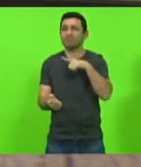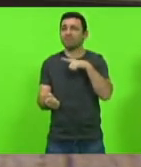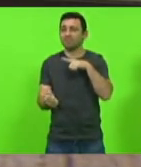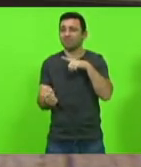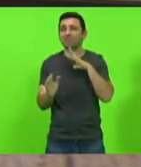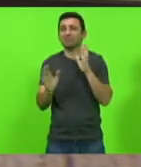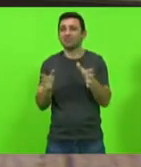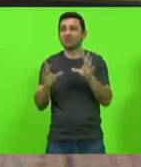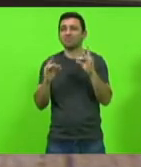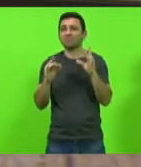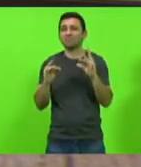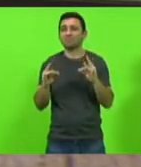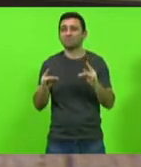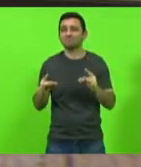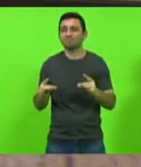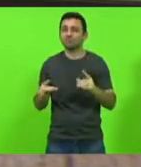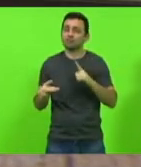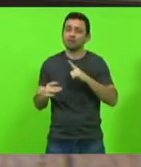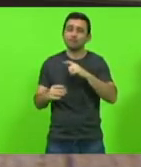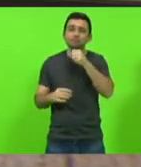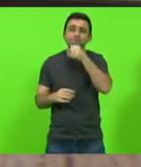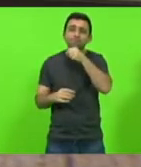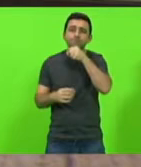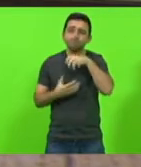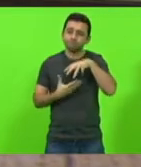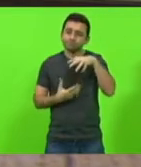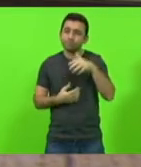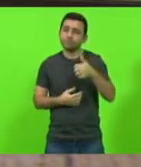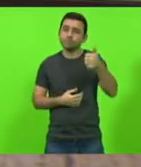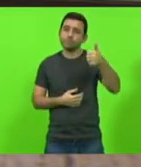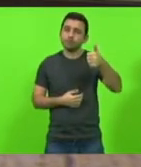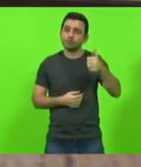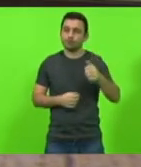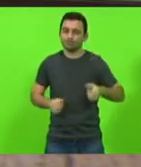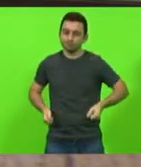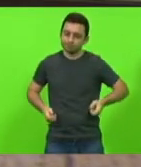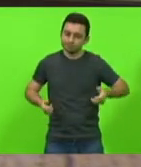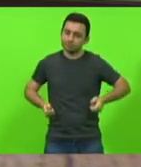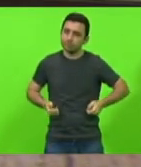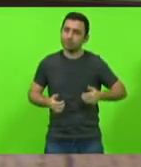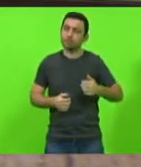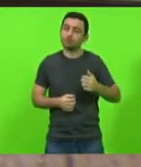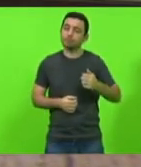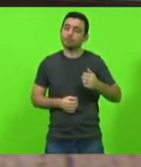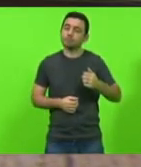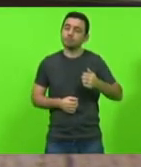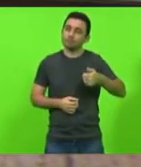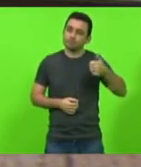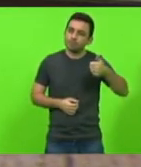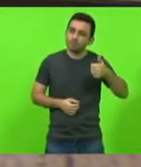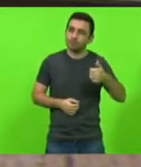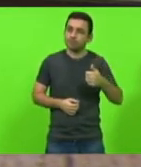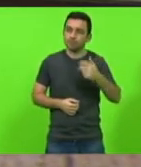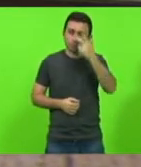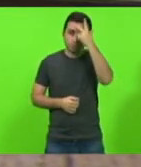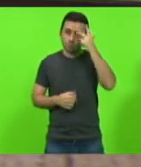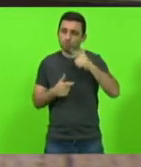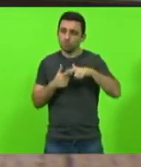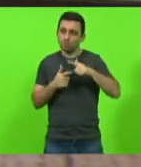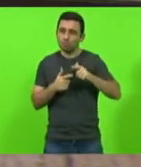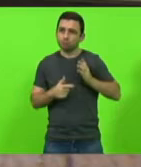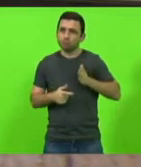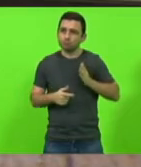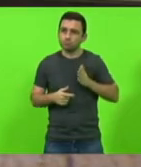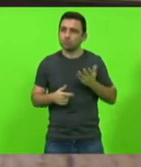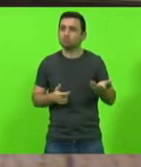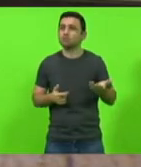chega o idoso tem preferência chega o cadeirante chega um cardíaco daqui a